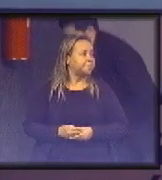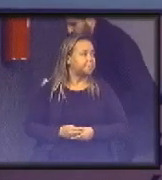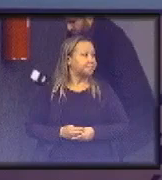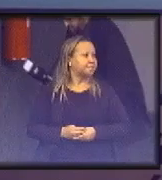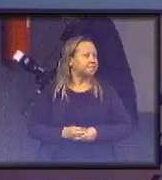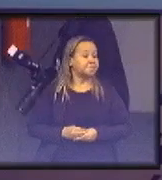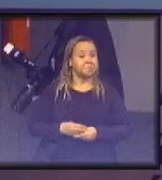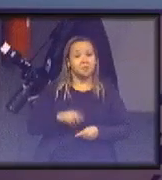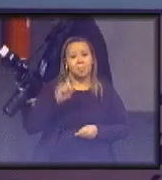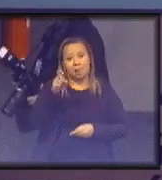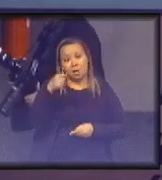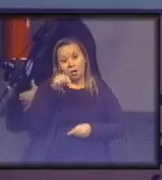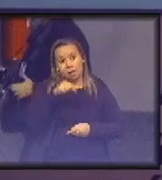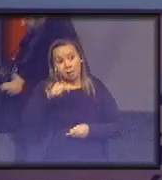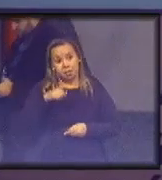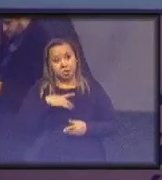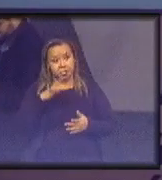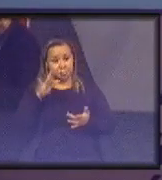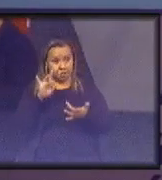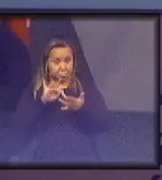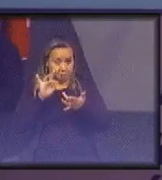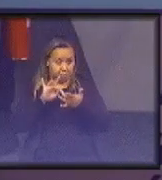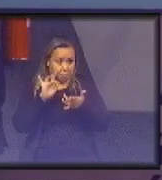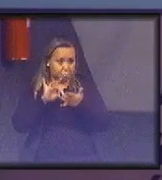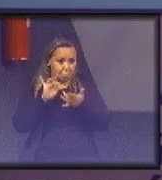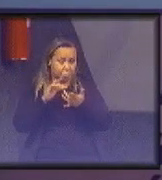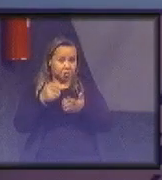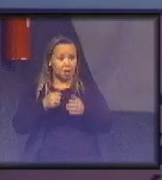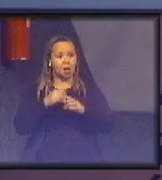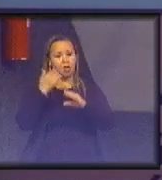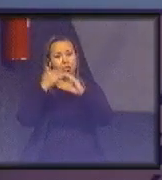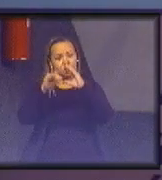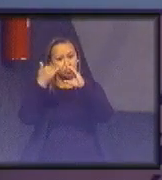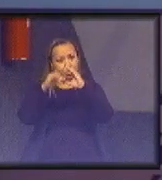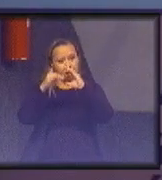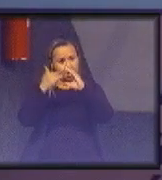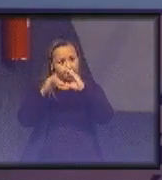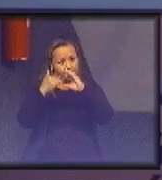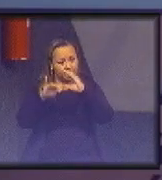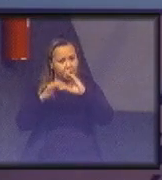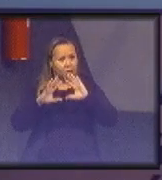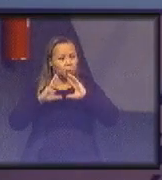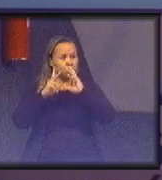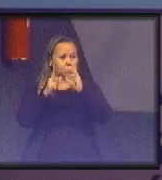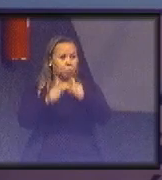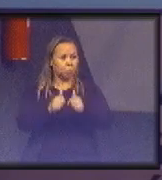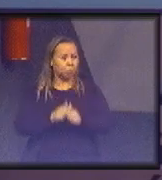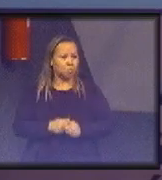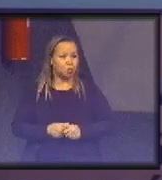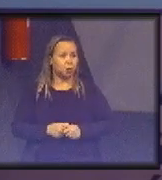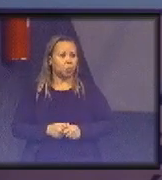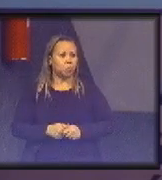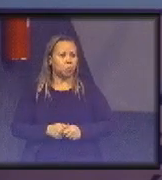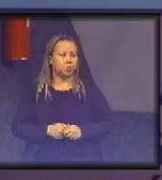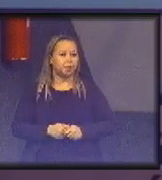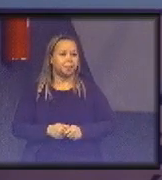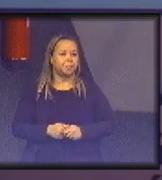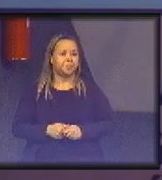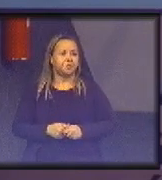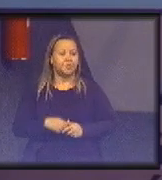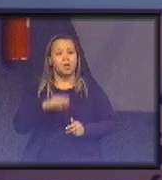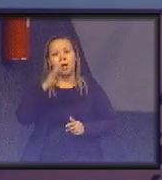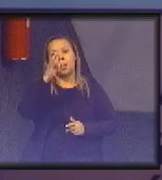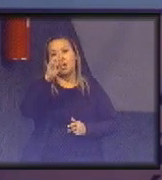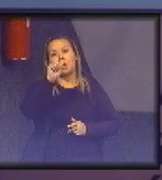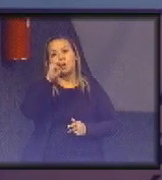É isso, estão aí nossos contatos, e-mail indicadores.pls.j.j.br, a Tati responde esses e-mails